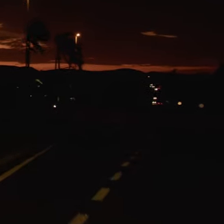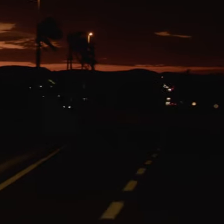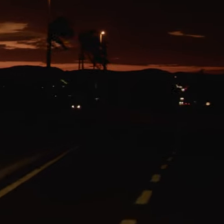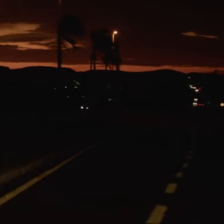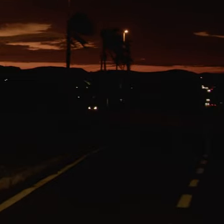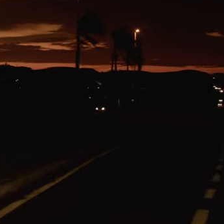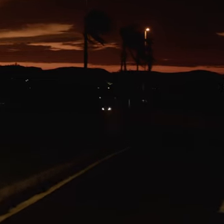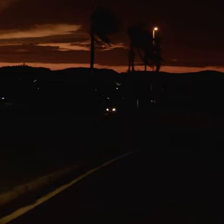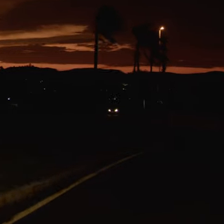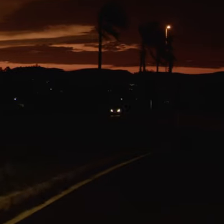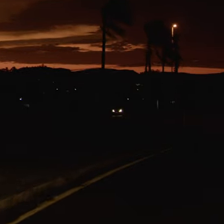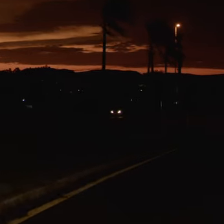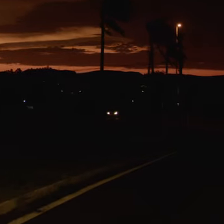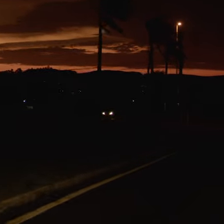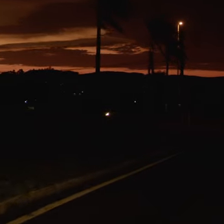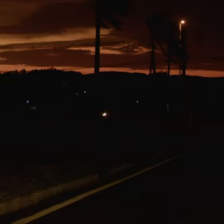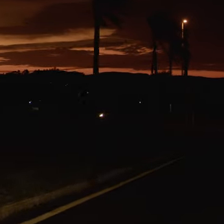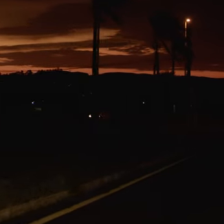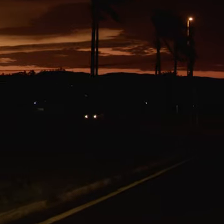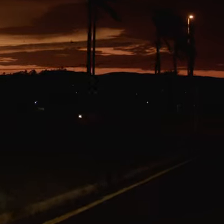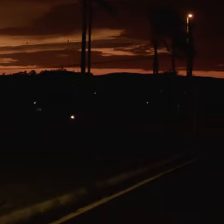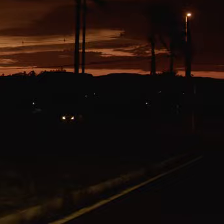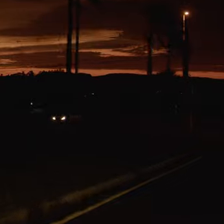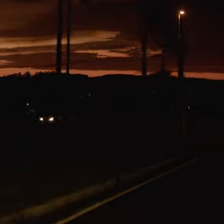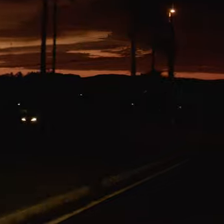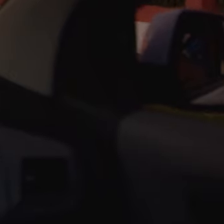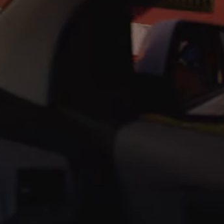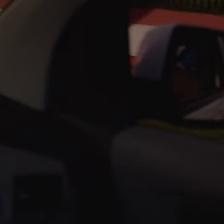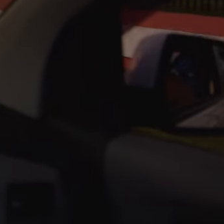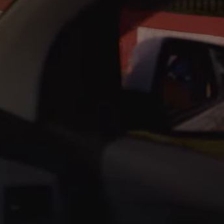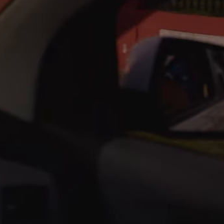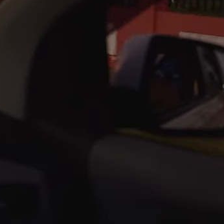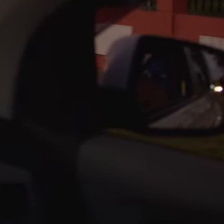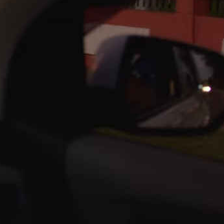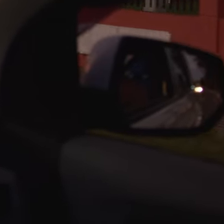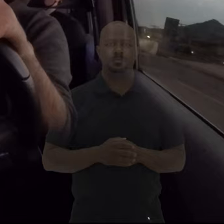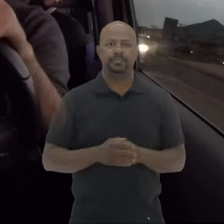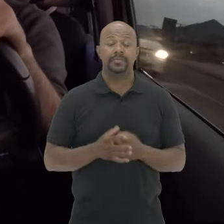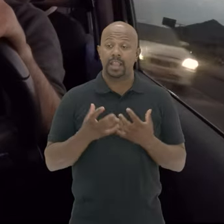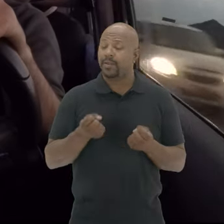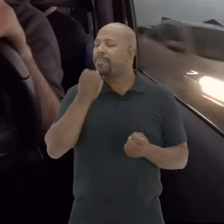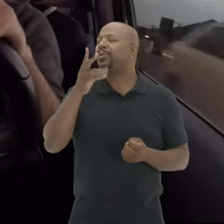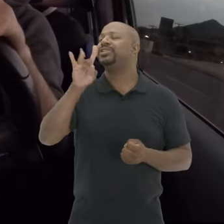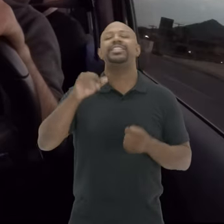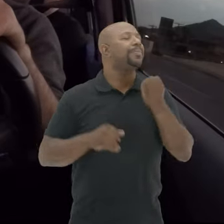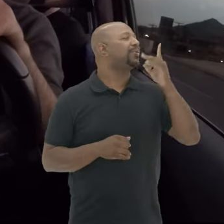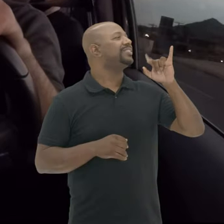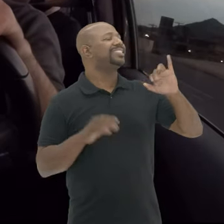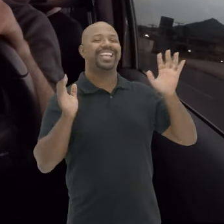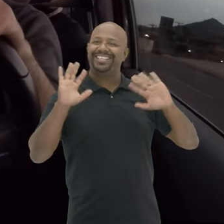ali Bonito, bonito Eles andam por uma estrada ao amanhecer Se aproximam de Manu que espera na calçada Bom dia